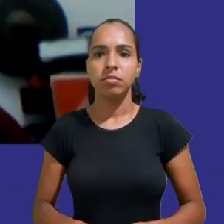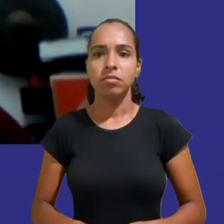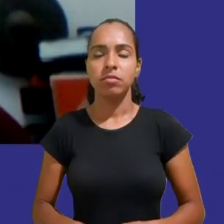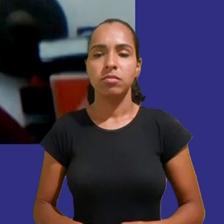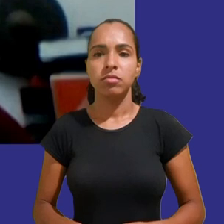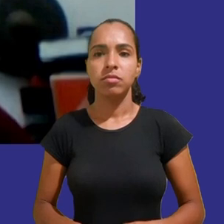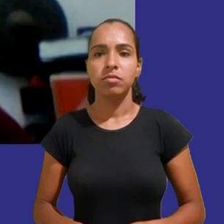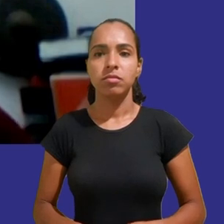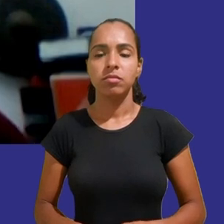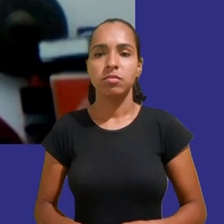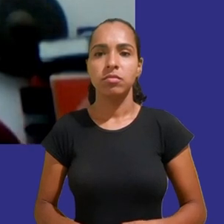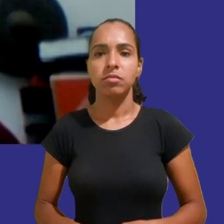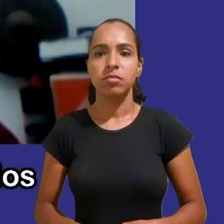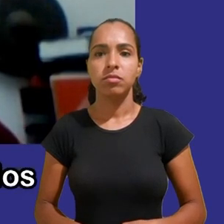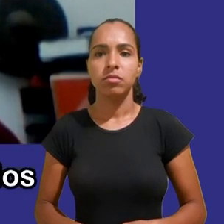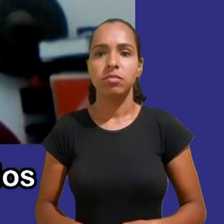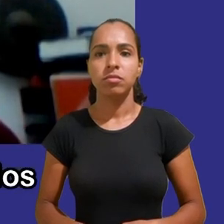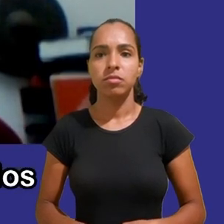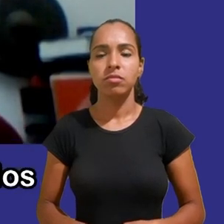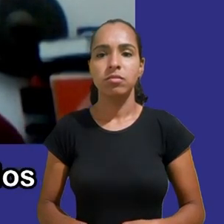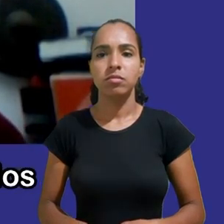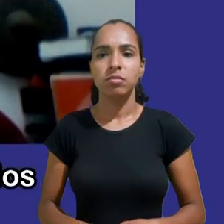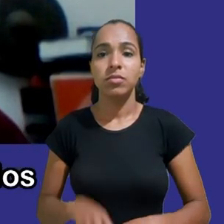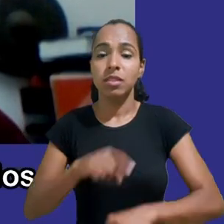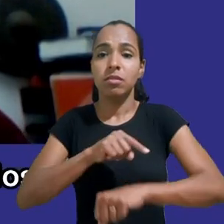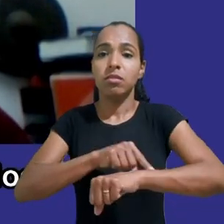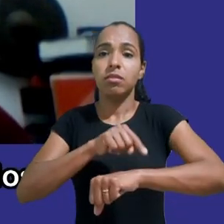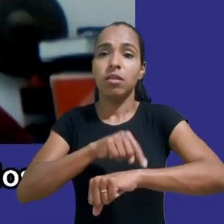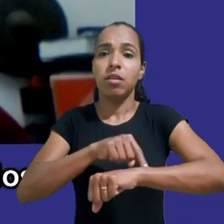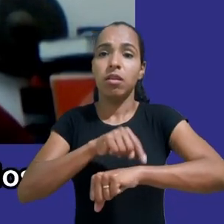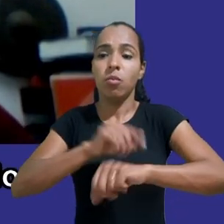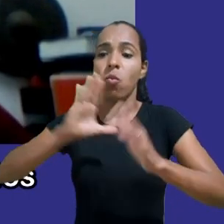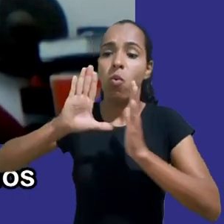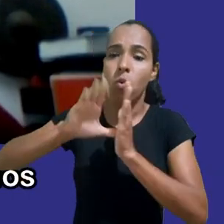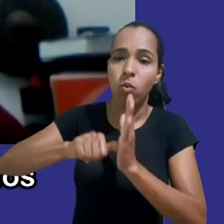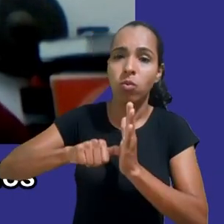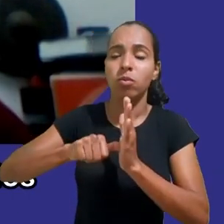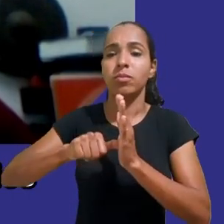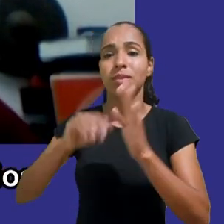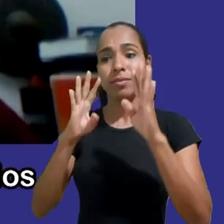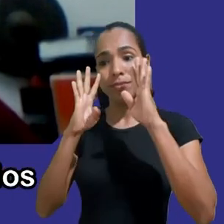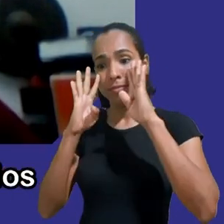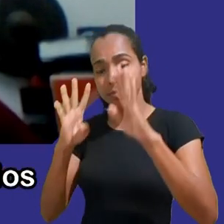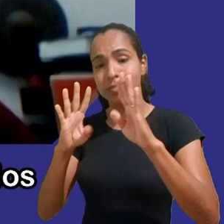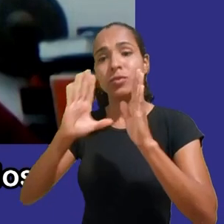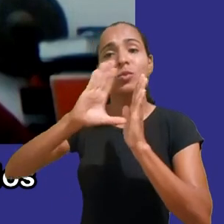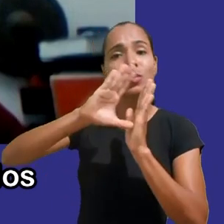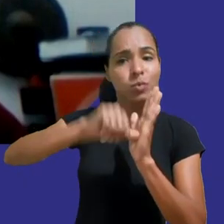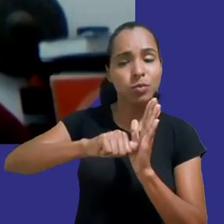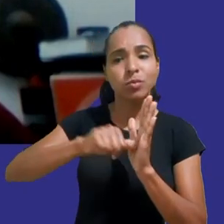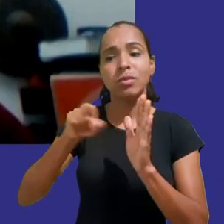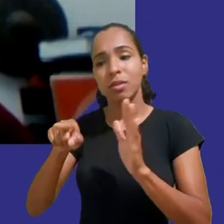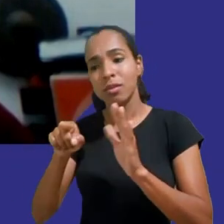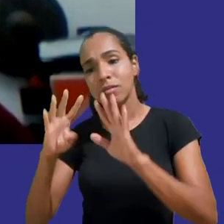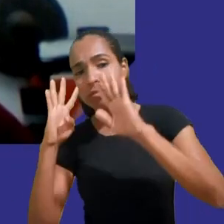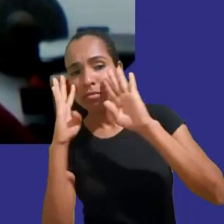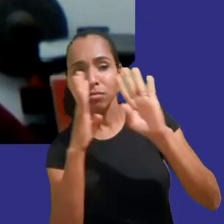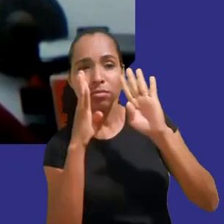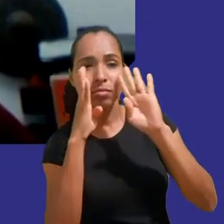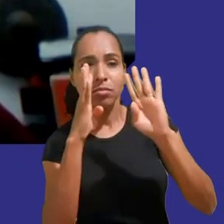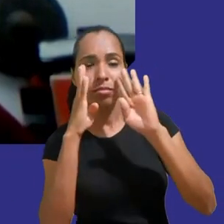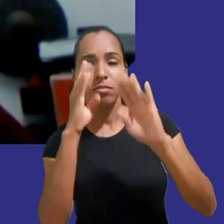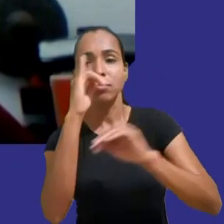roubam o tempo e a atenção das crianças e fazem isso com a oferta de conteúdos que não só não são inofensivos ou